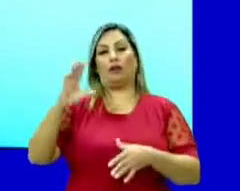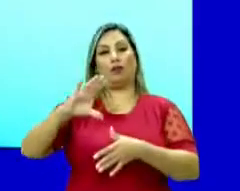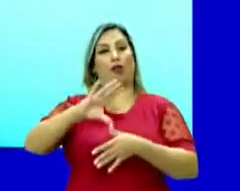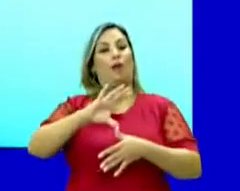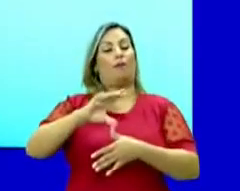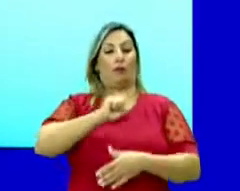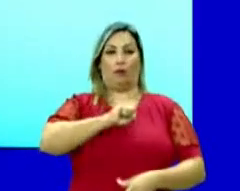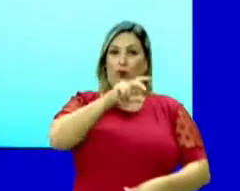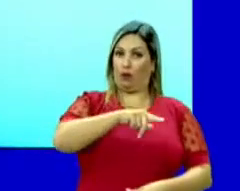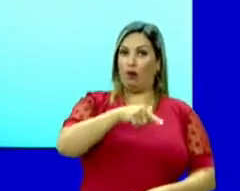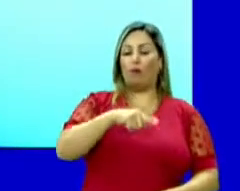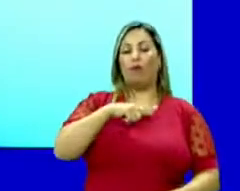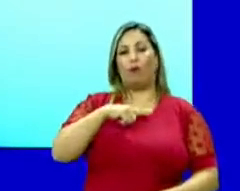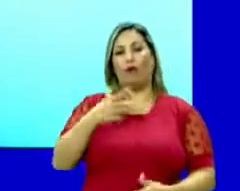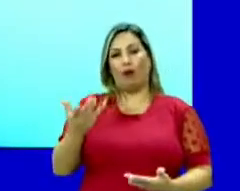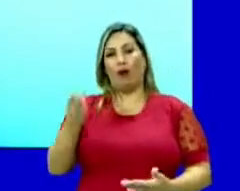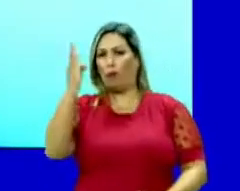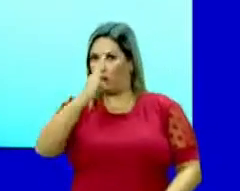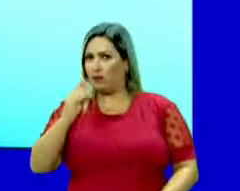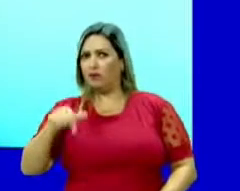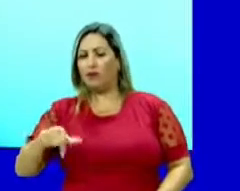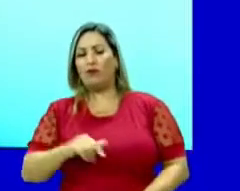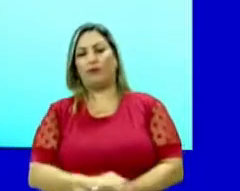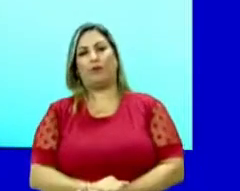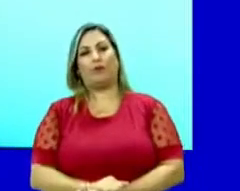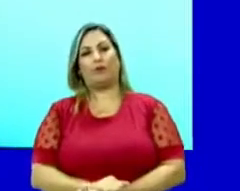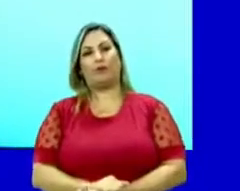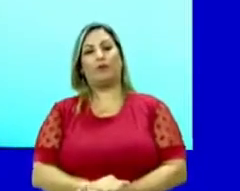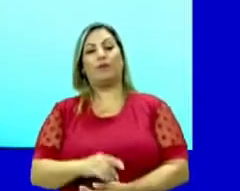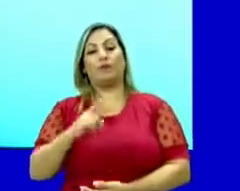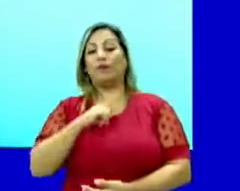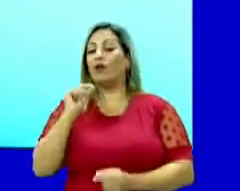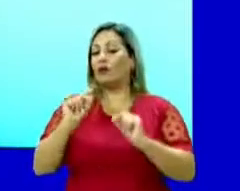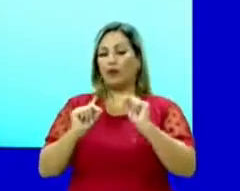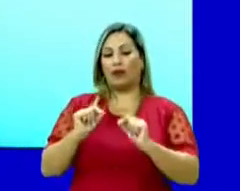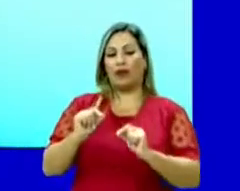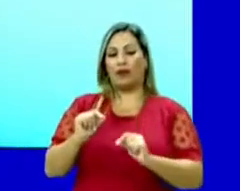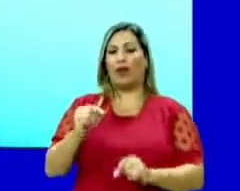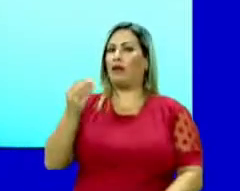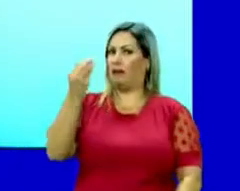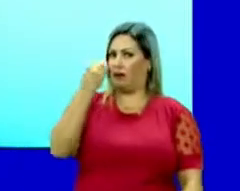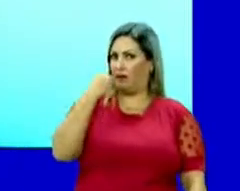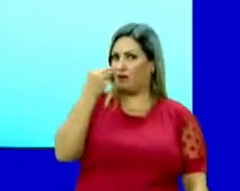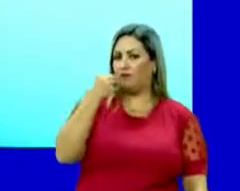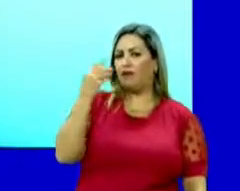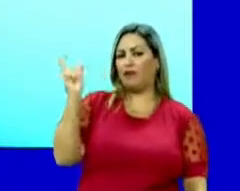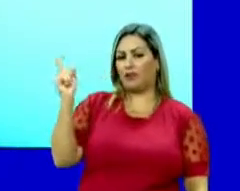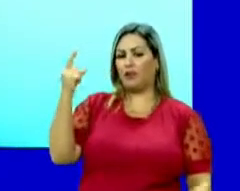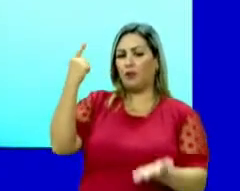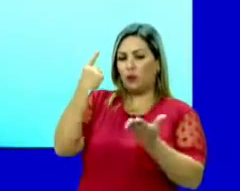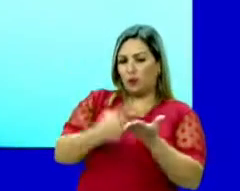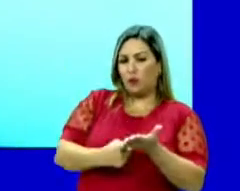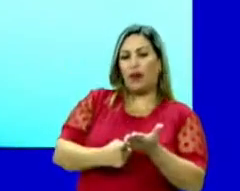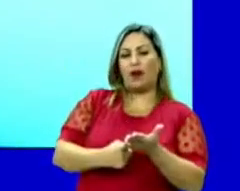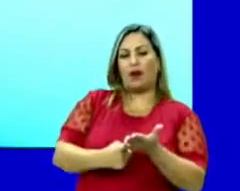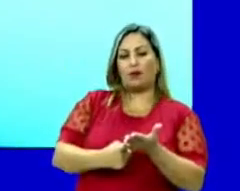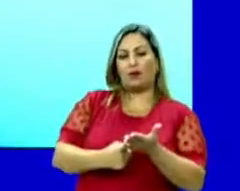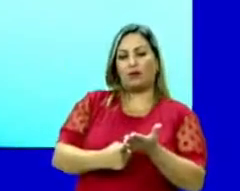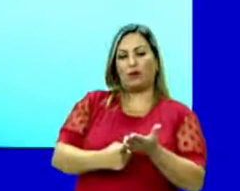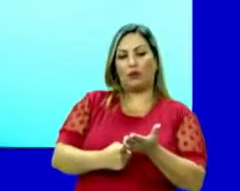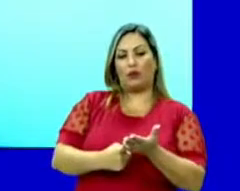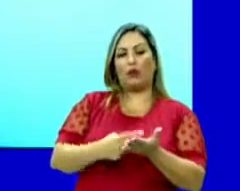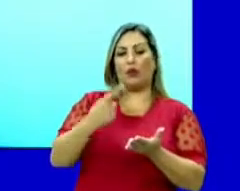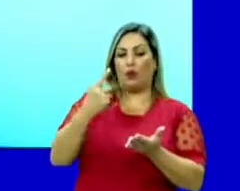Portuguesa, ou seja, o Brasil, por terem enfraquecido o pacto colonial,